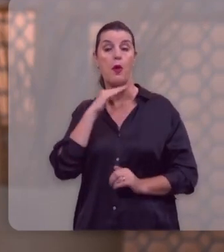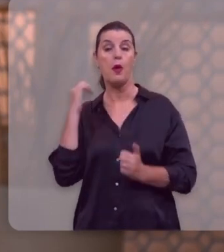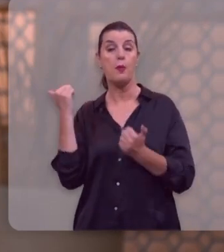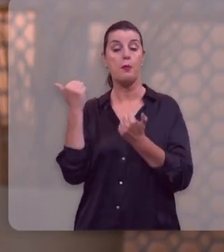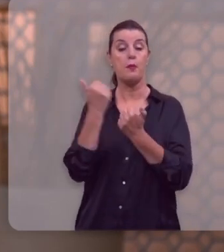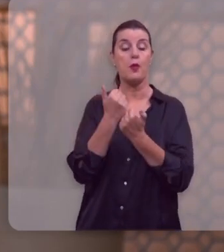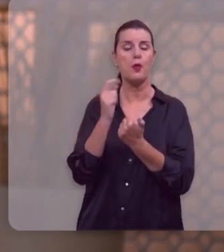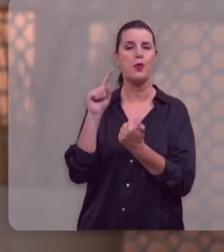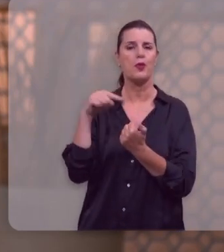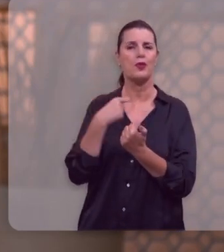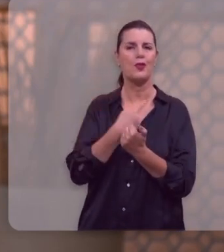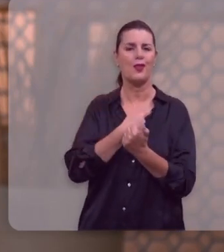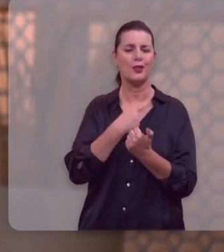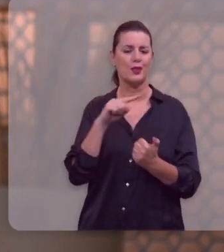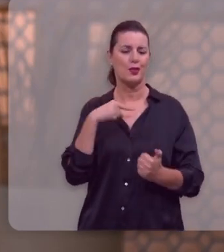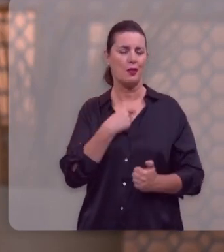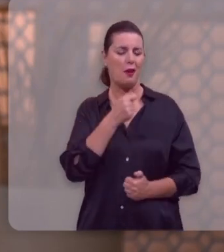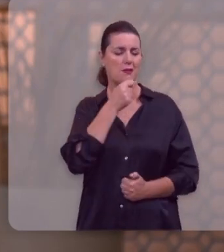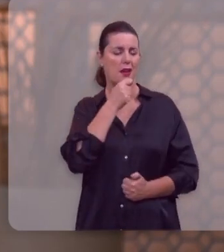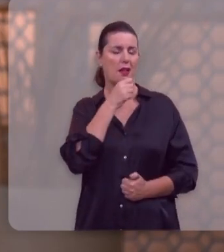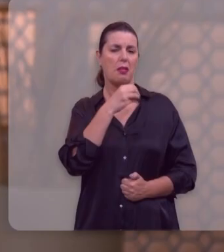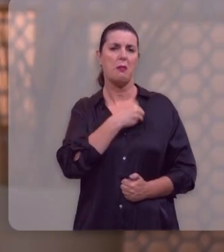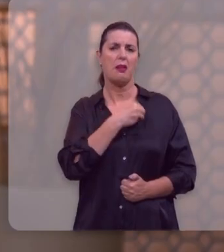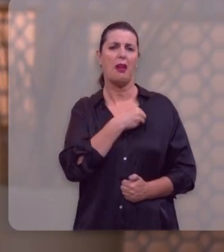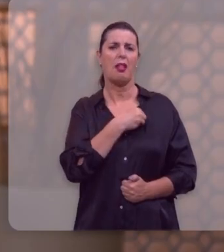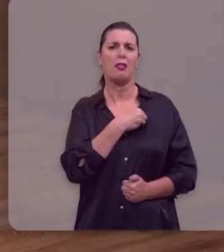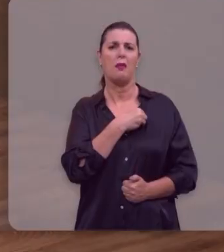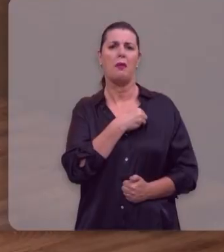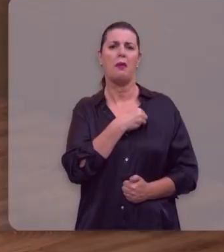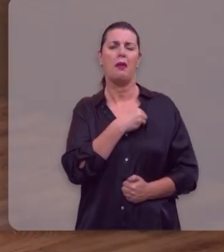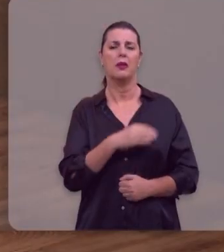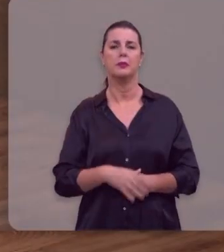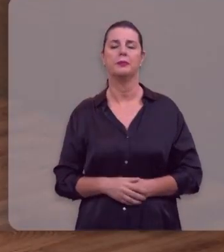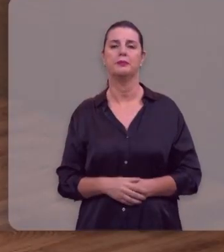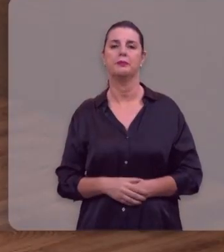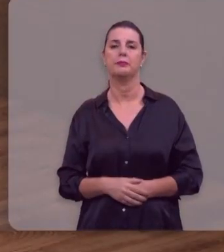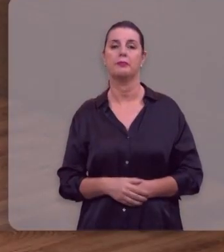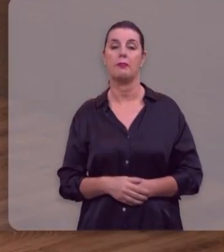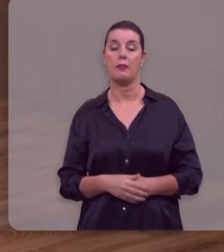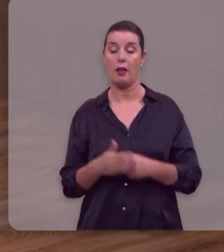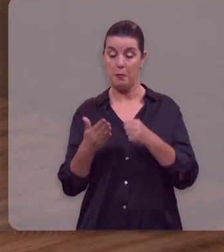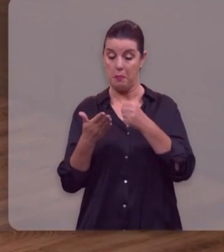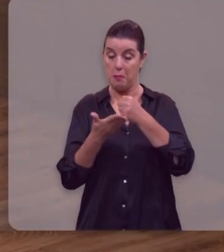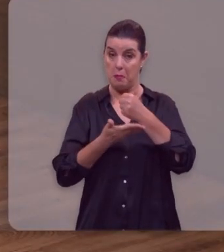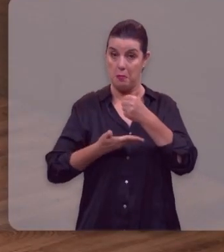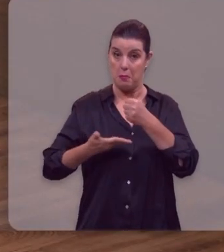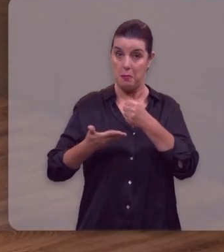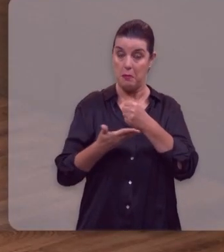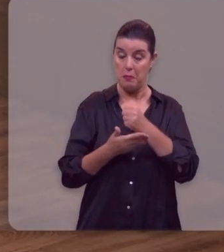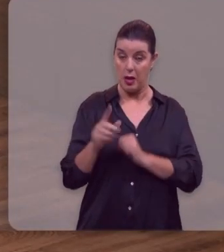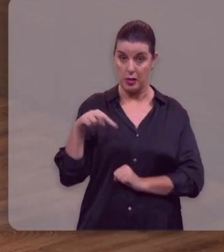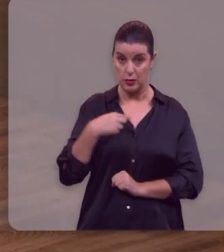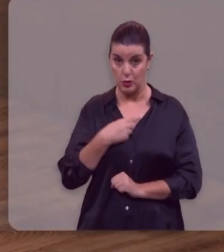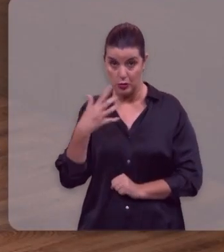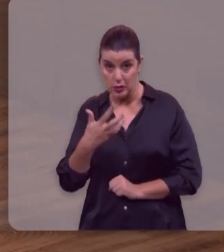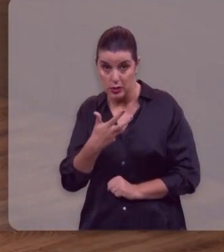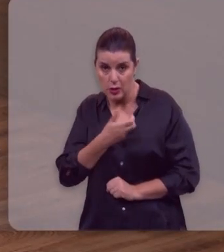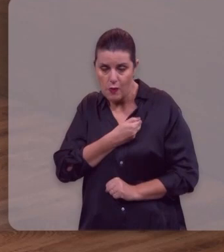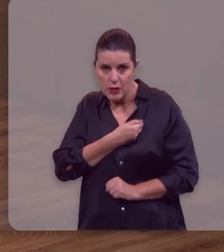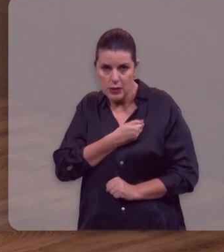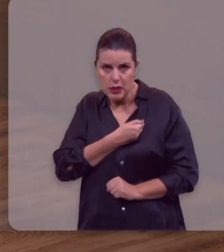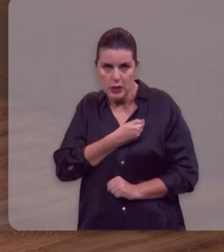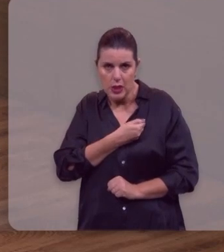sendo nós ainda pecadores. A base da nossa salvação